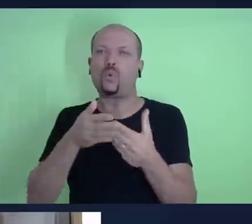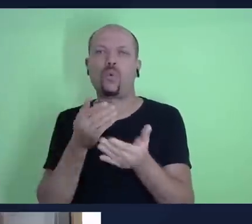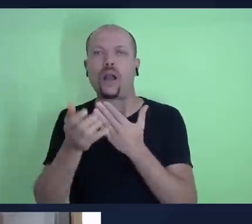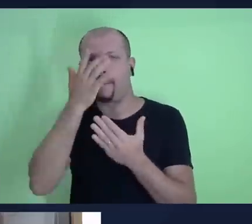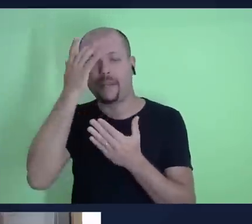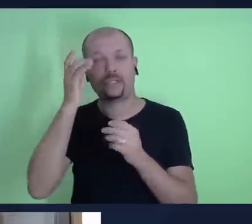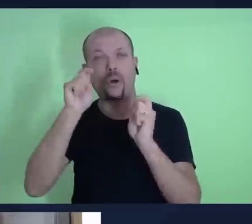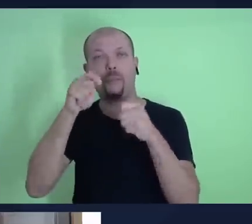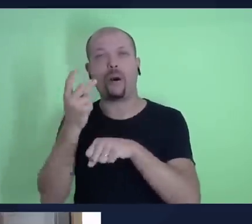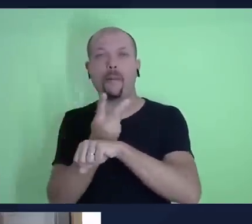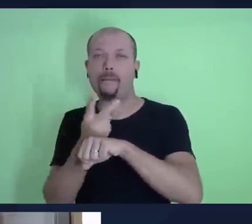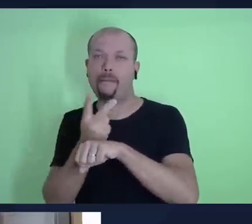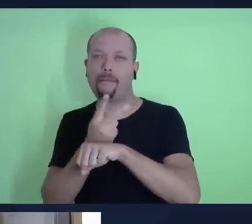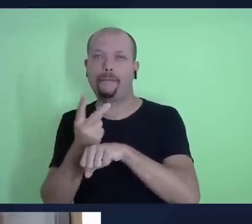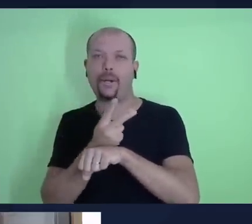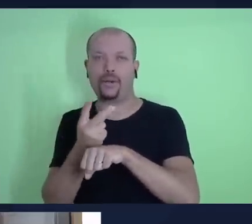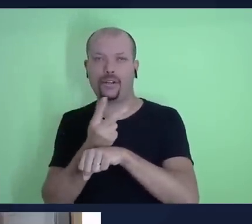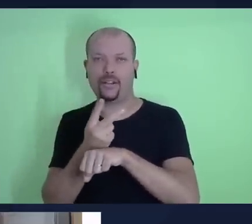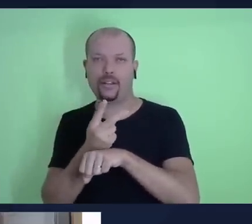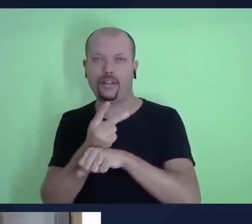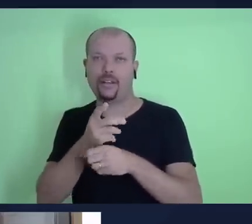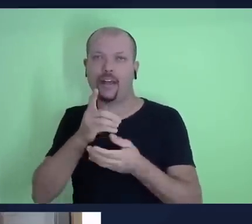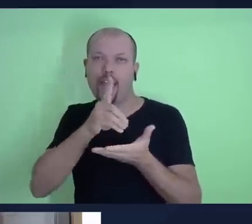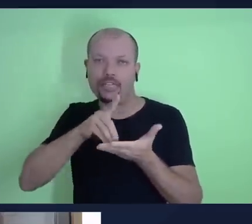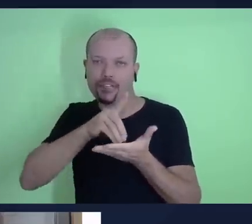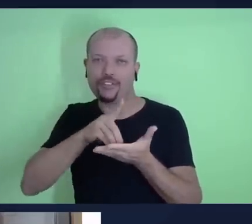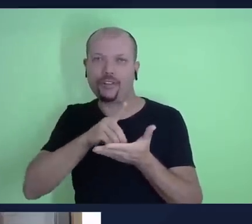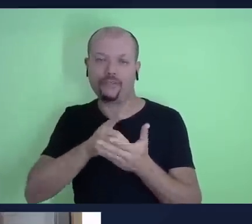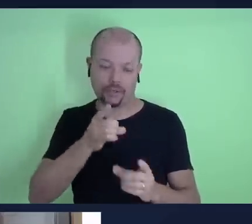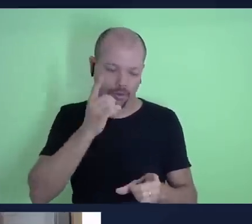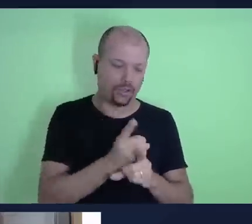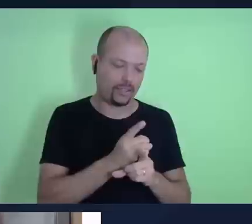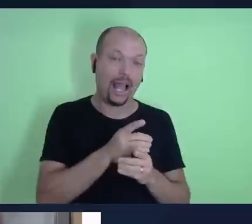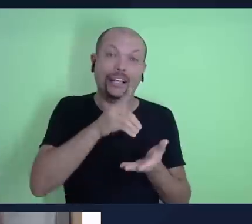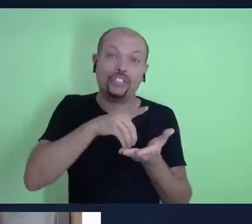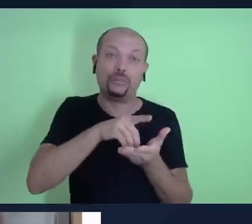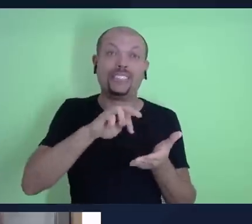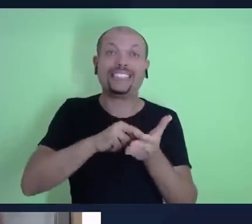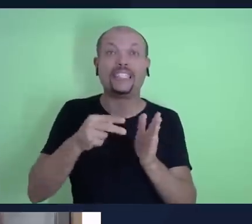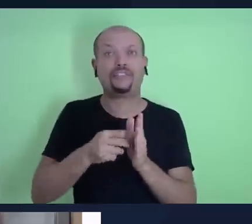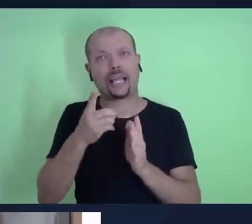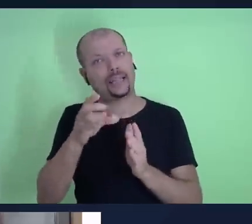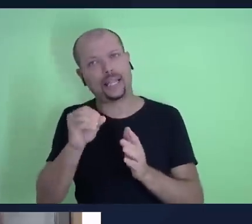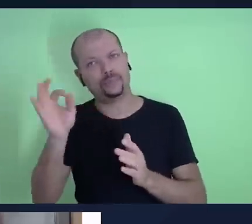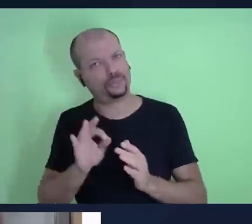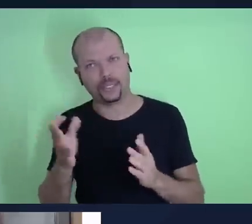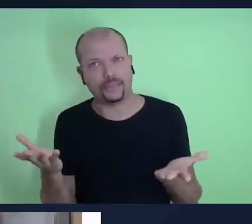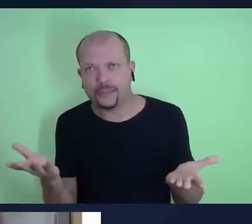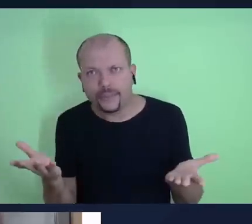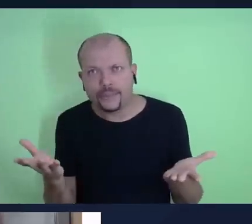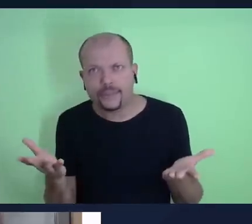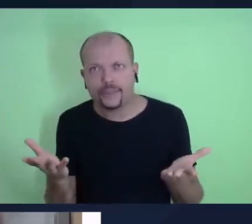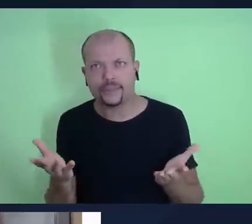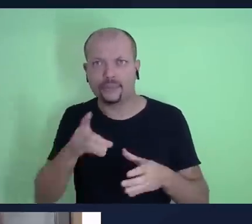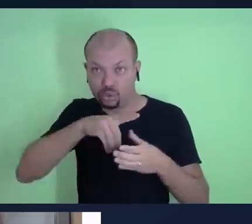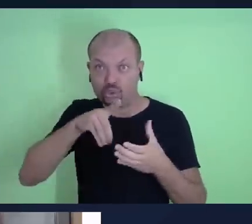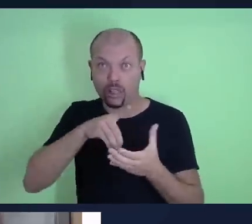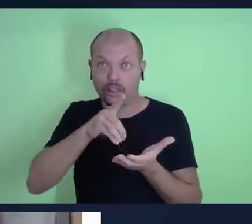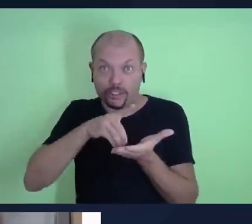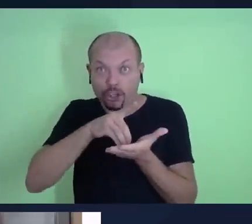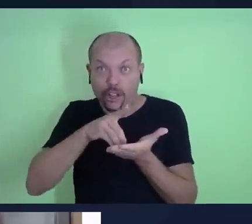procurar num dicionário da língua portuguesa e vai encontrar que dízimo diz respeito a 10%, a décima parte, certo?